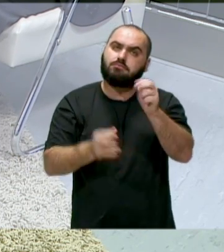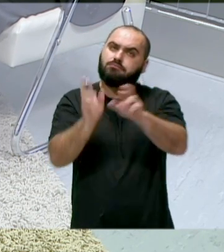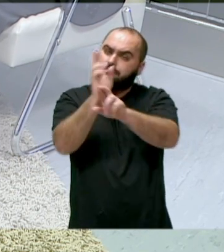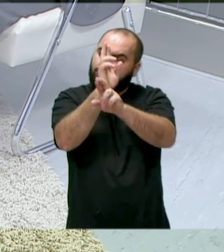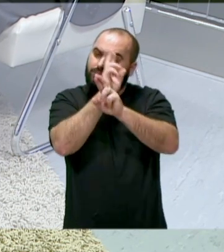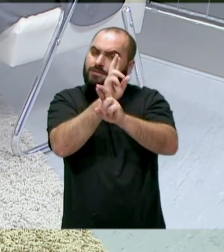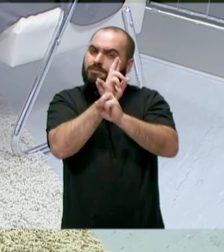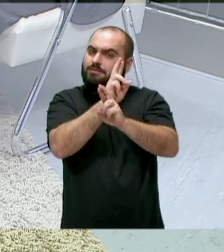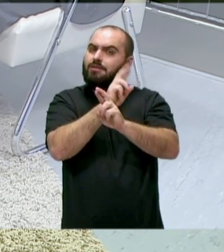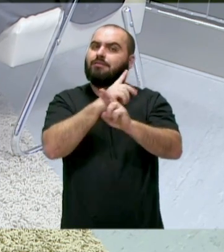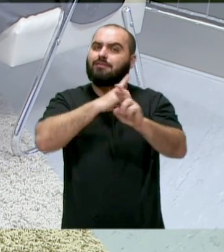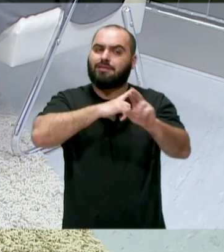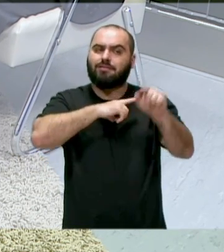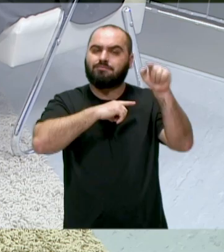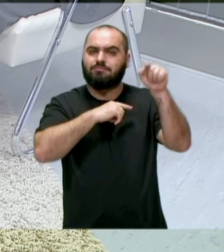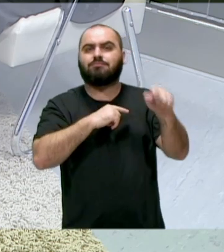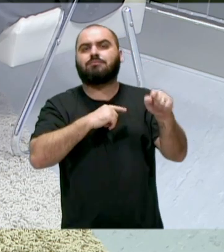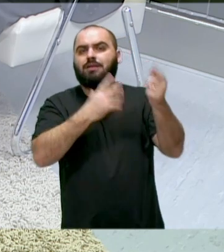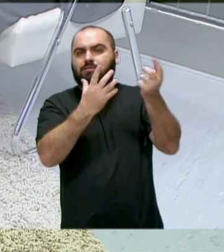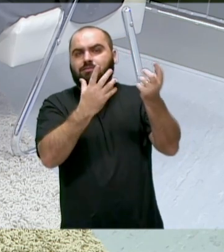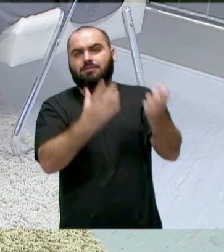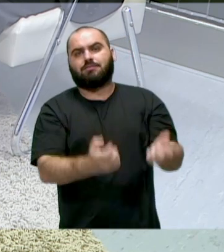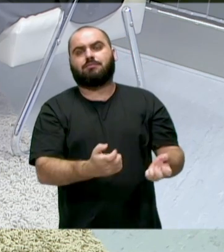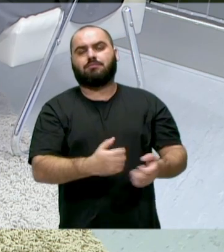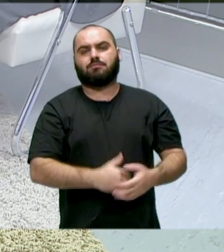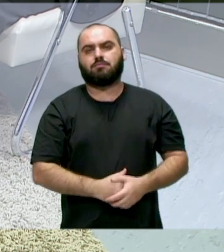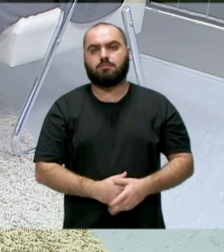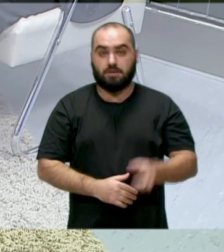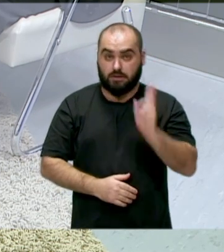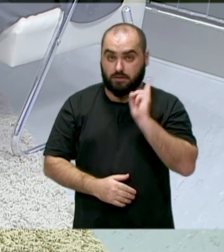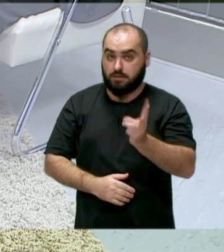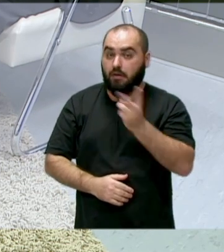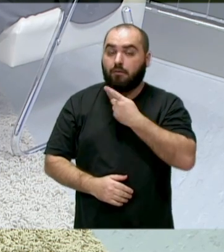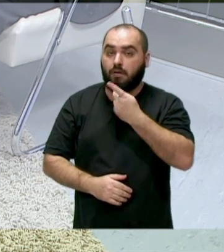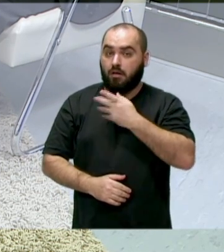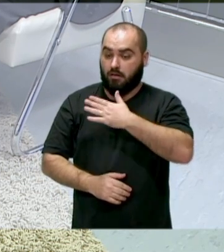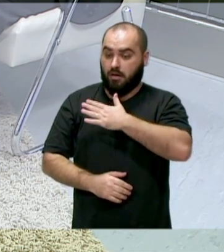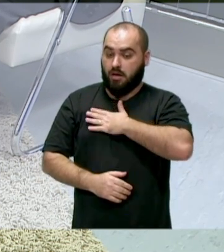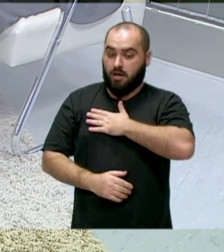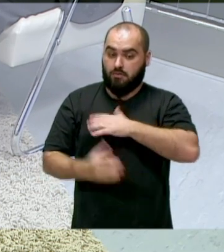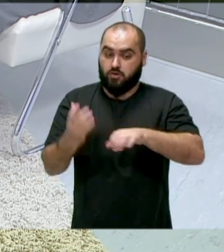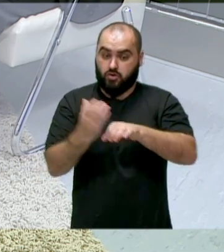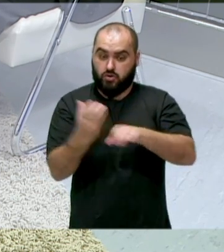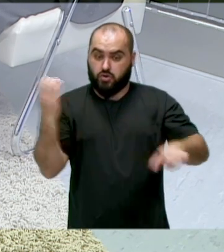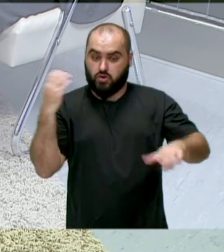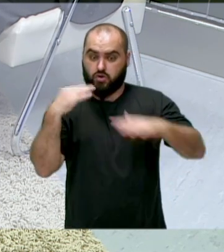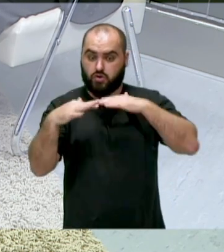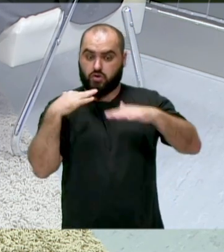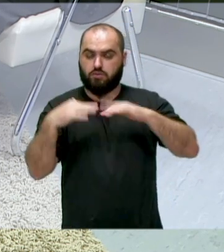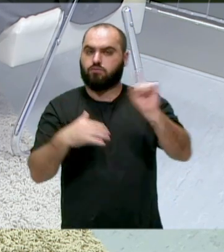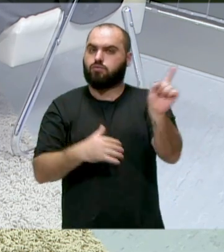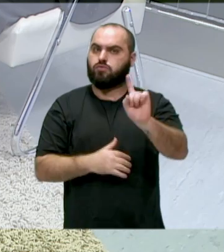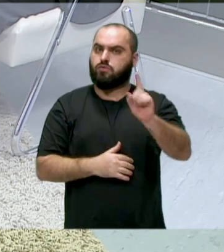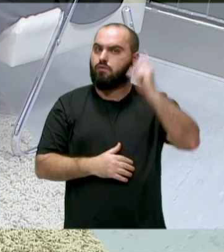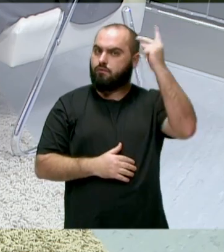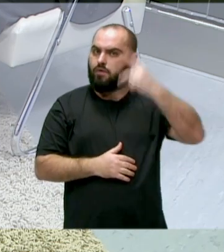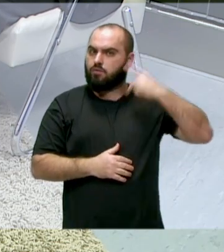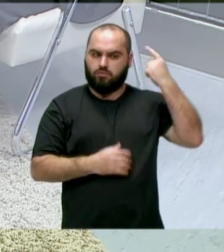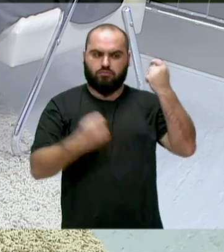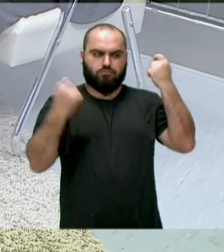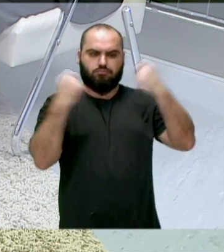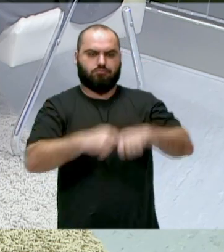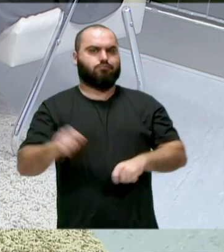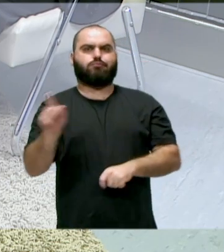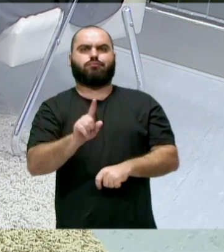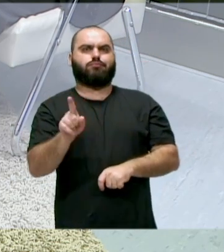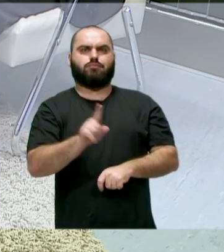seja levado em consideração. Eu sempre costumo falar, a não é engenheiro de mobilidade, né? O vereador não precisa ser especialista e nem vai